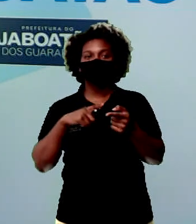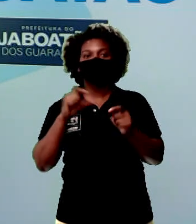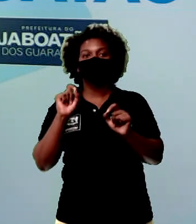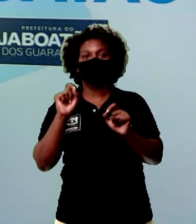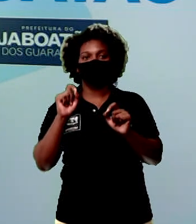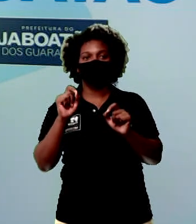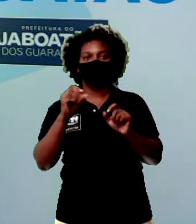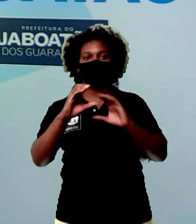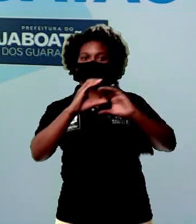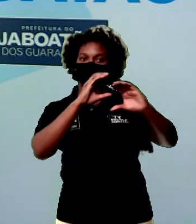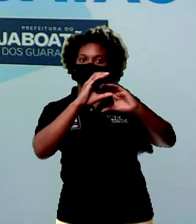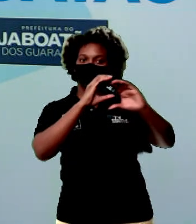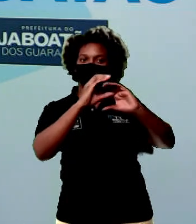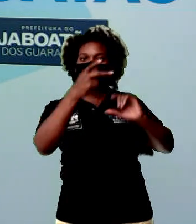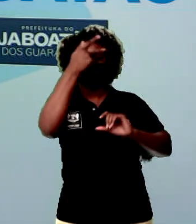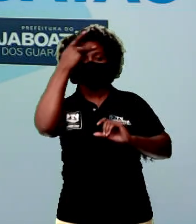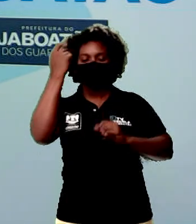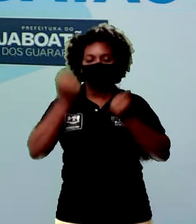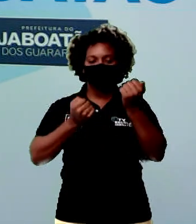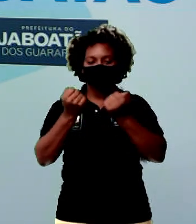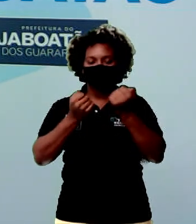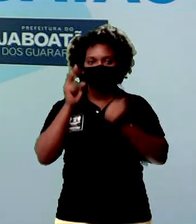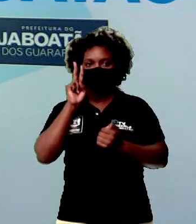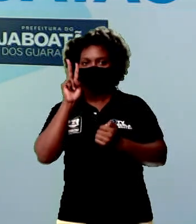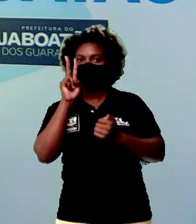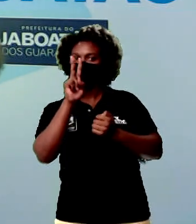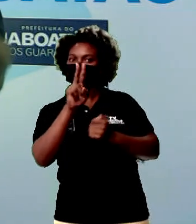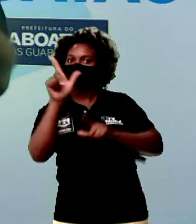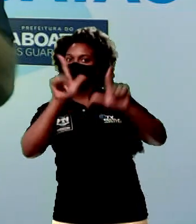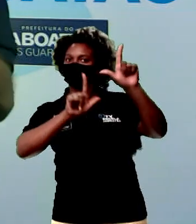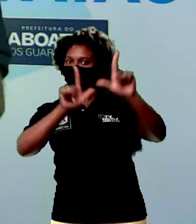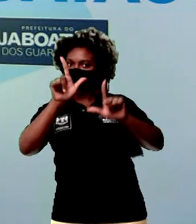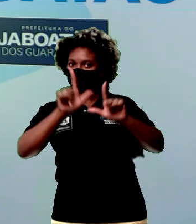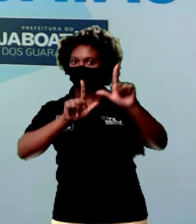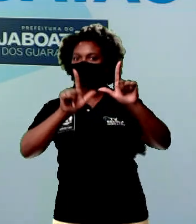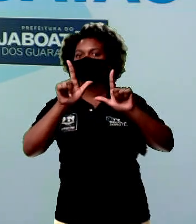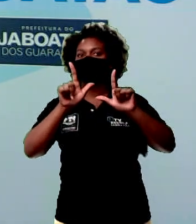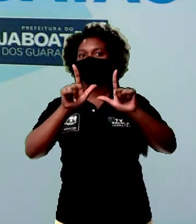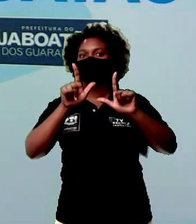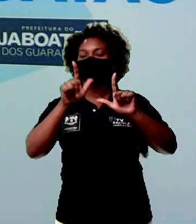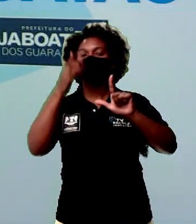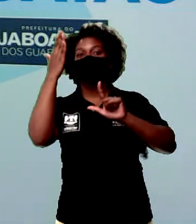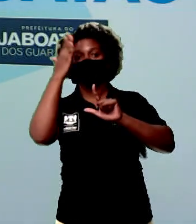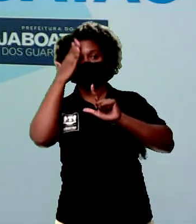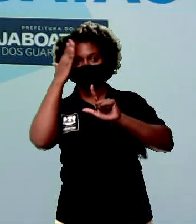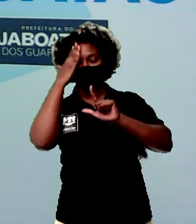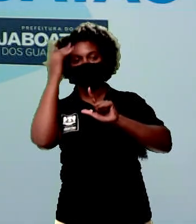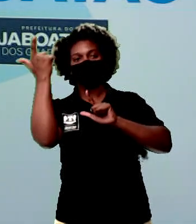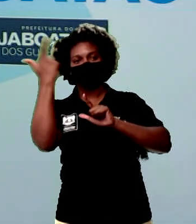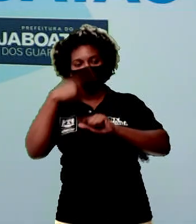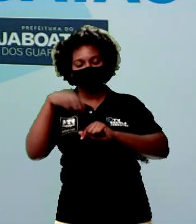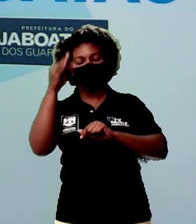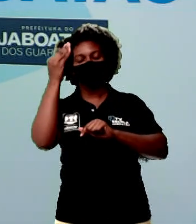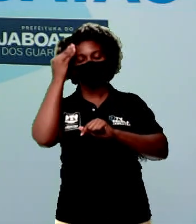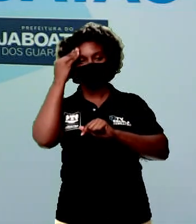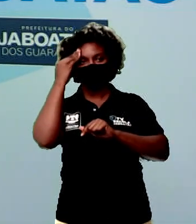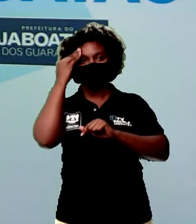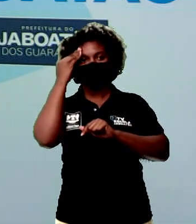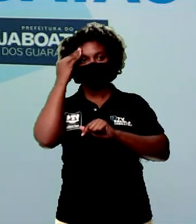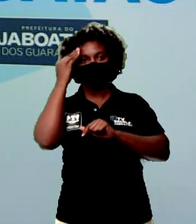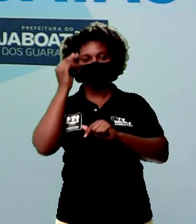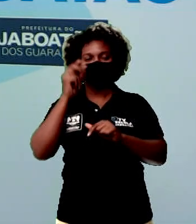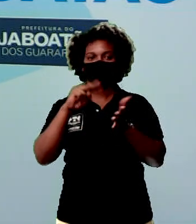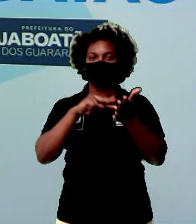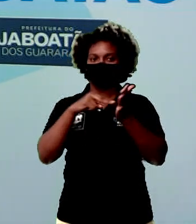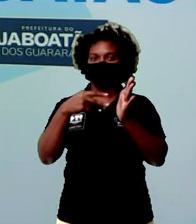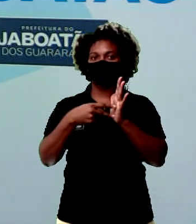motoristas. O motorista ao ver essas placas, ele compreende o que quer dizer. Então, é